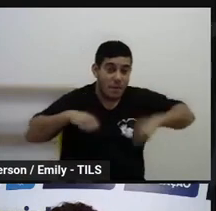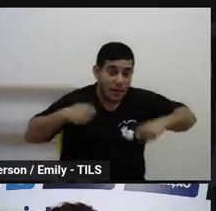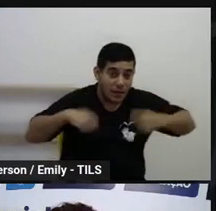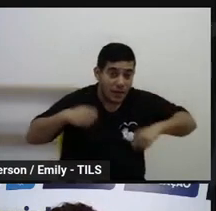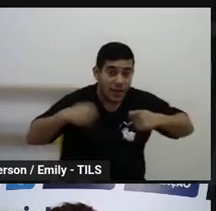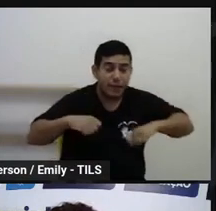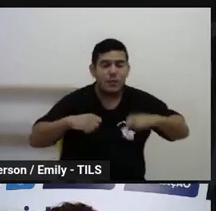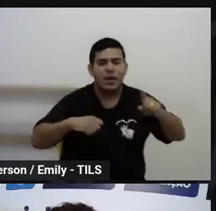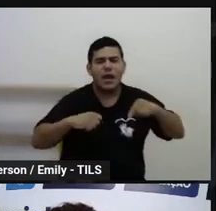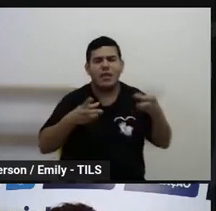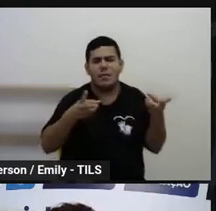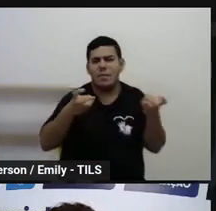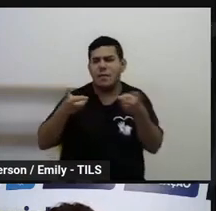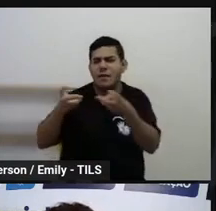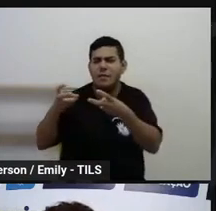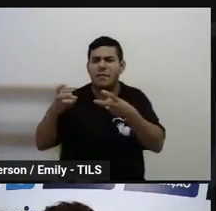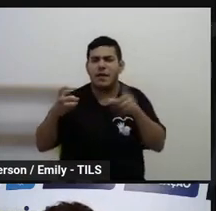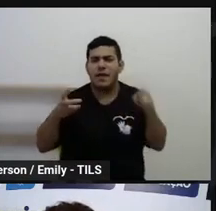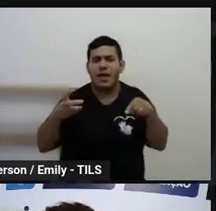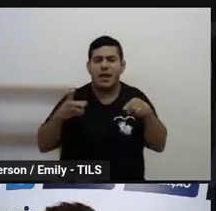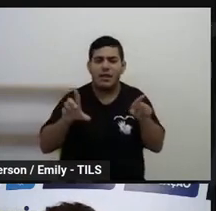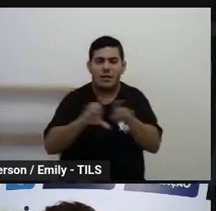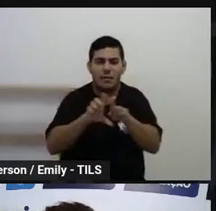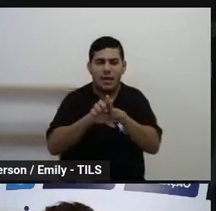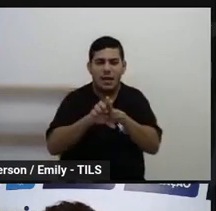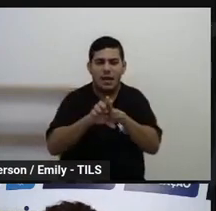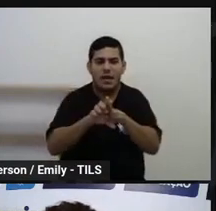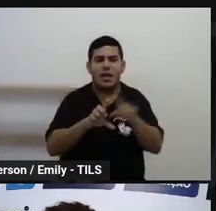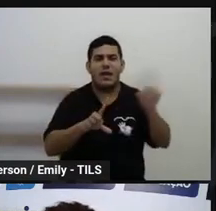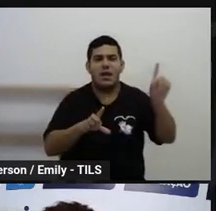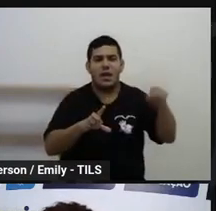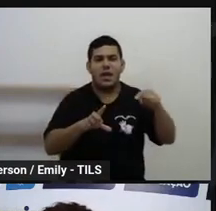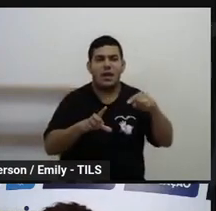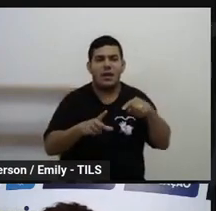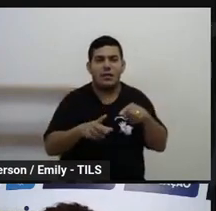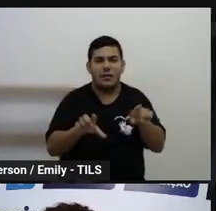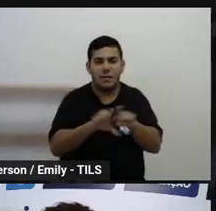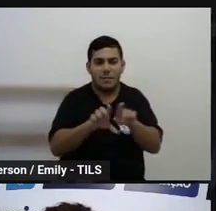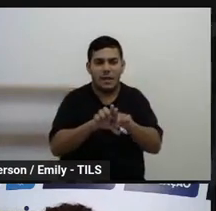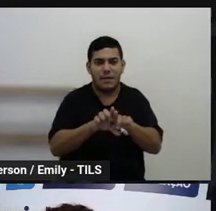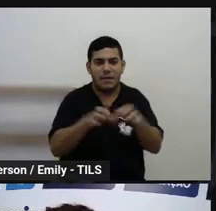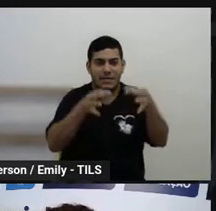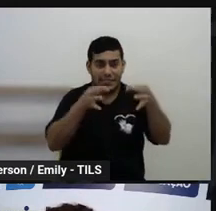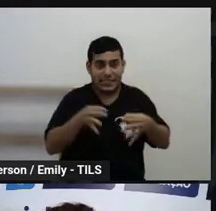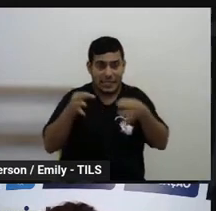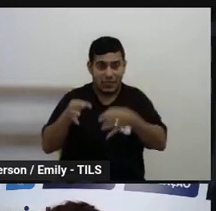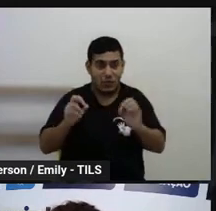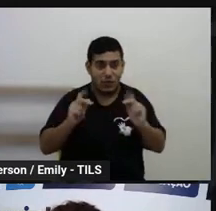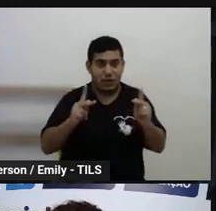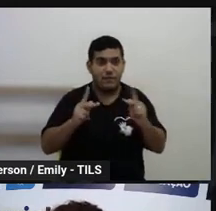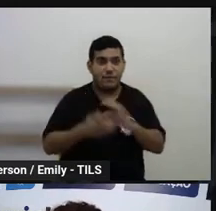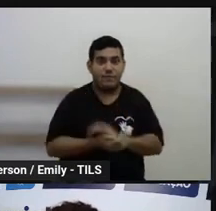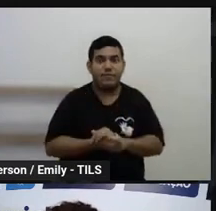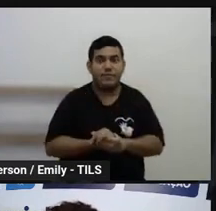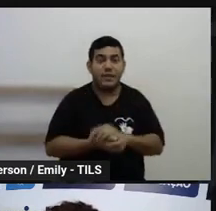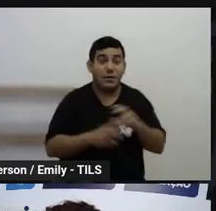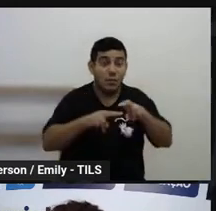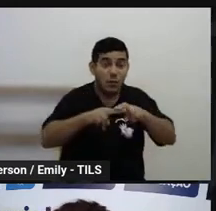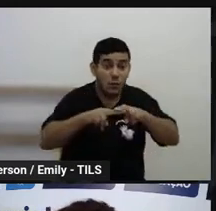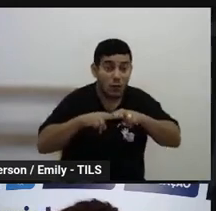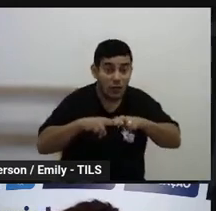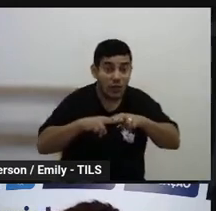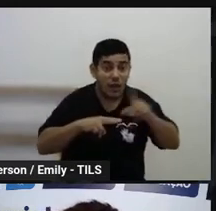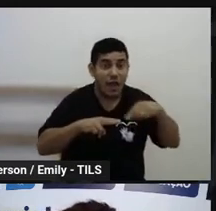identificar as necessidades e a realização de processos corretivos de forma mais focalizada. Então, por isso que a gente